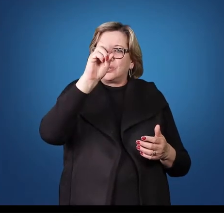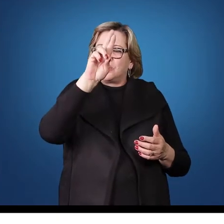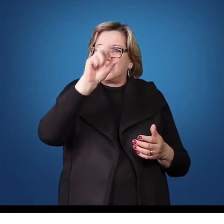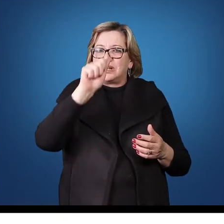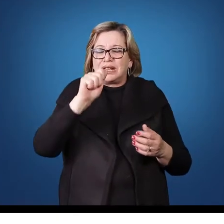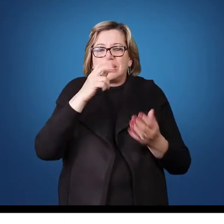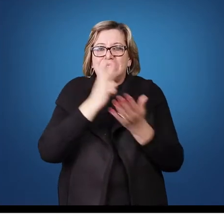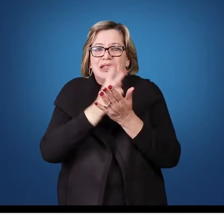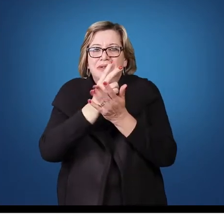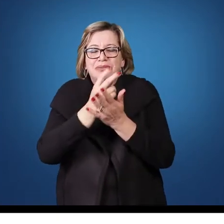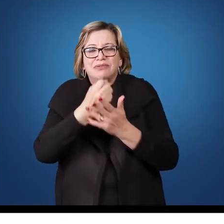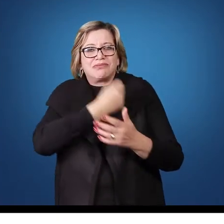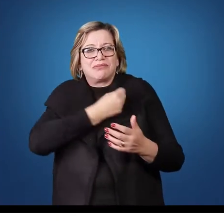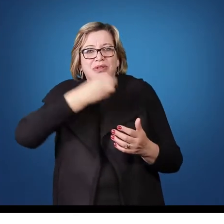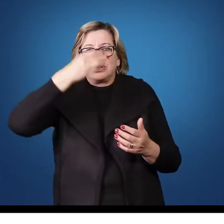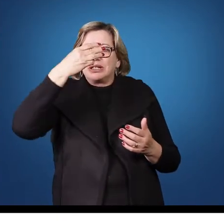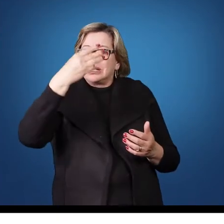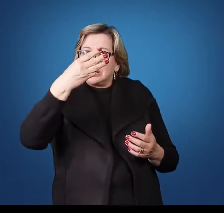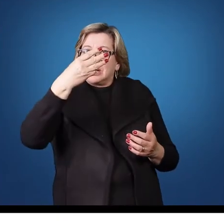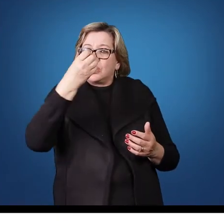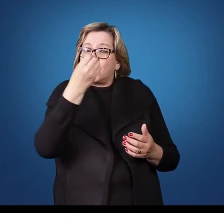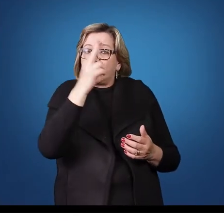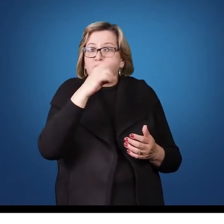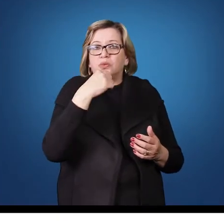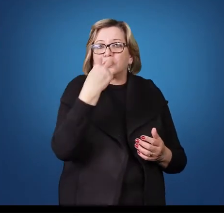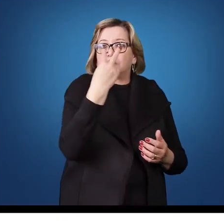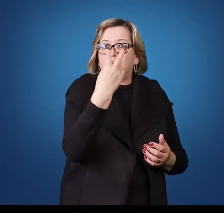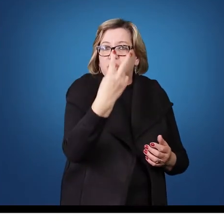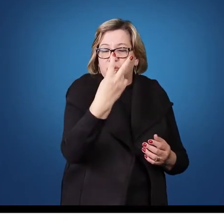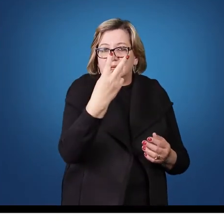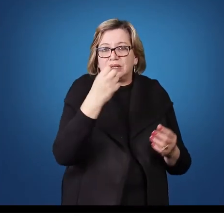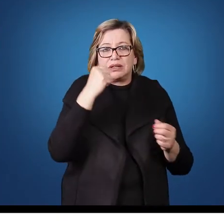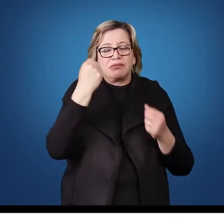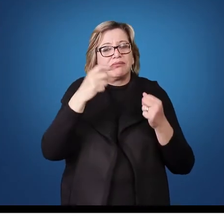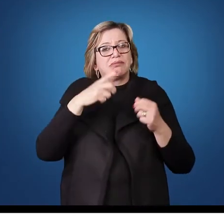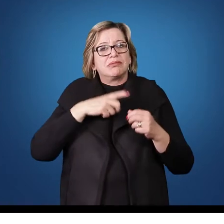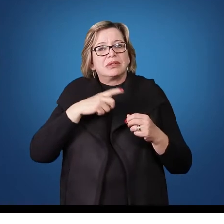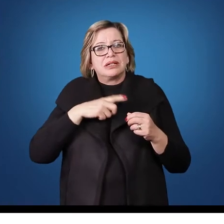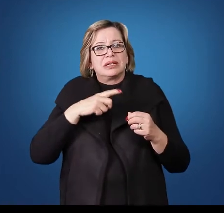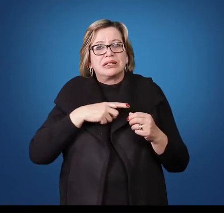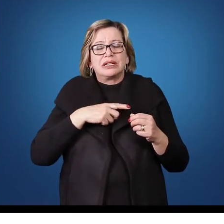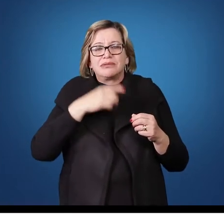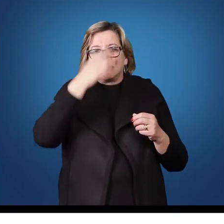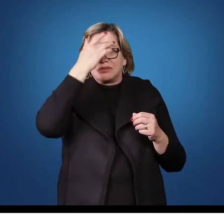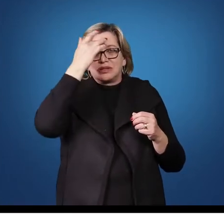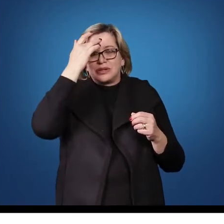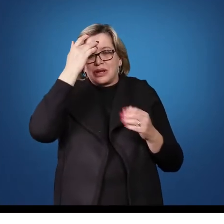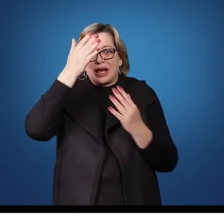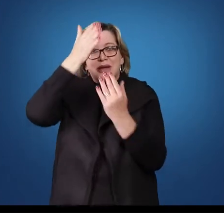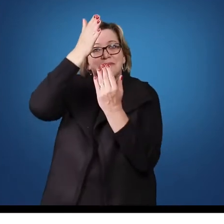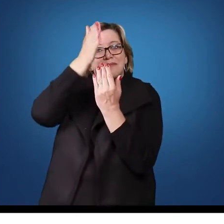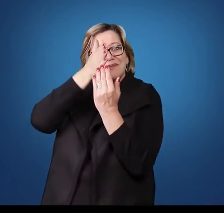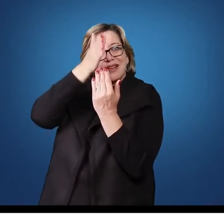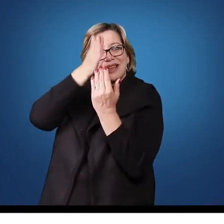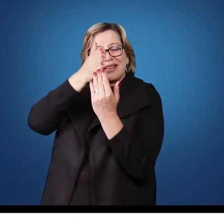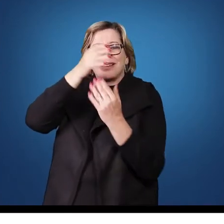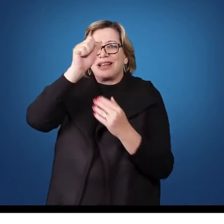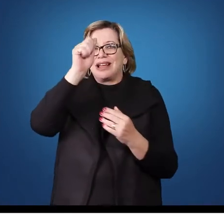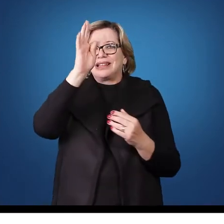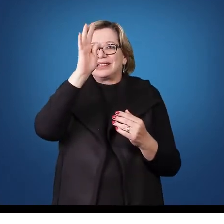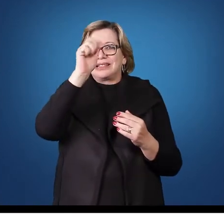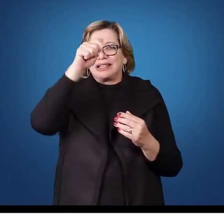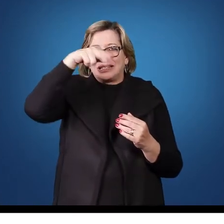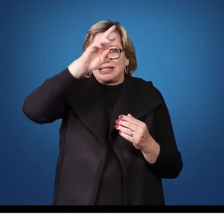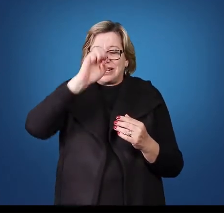ou colocar ela na posição 2, onde aparece a figura do atacante de meio que vai atacar bolas mais